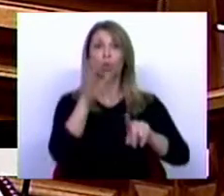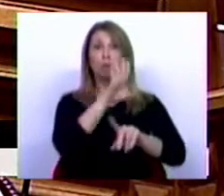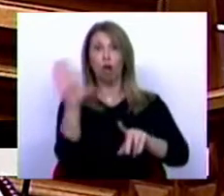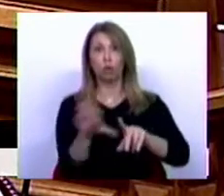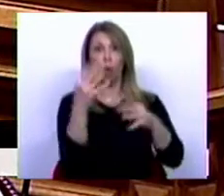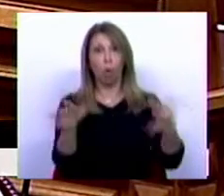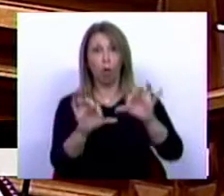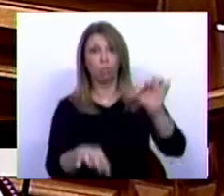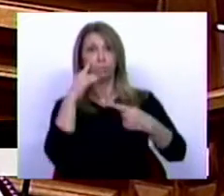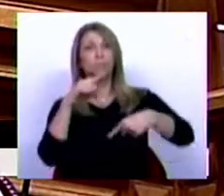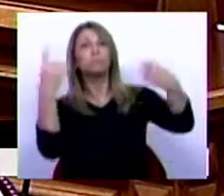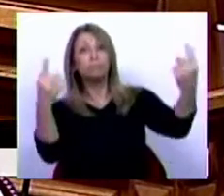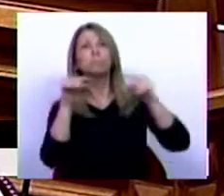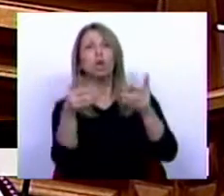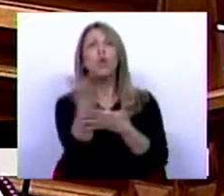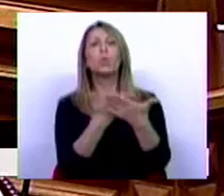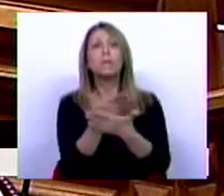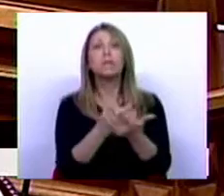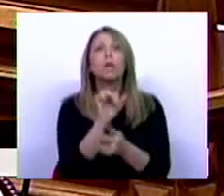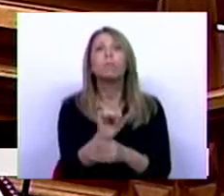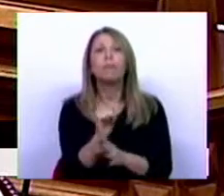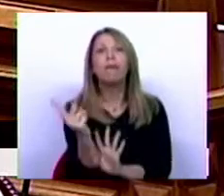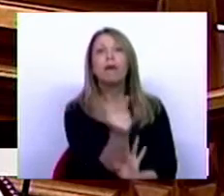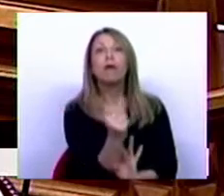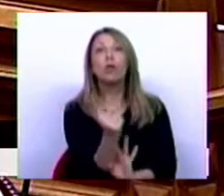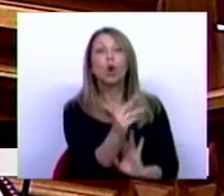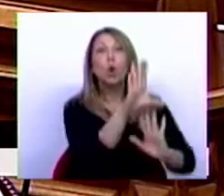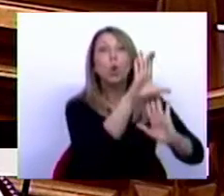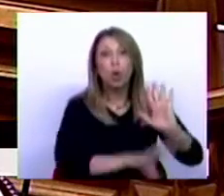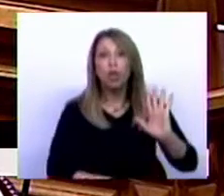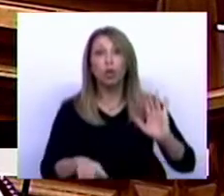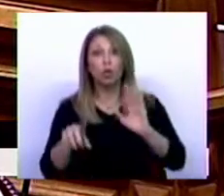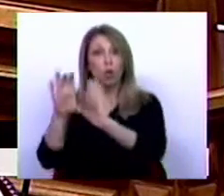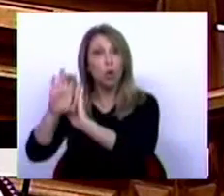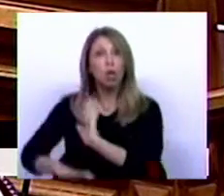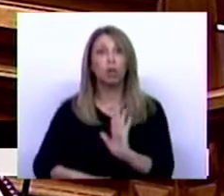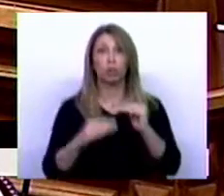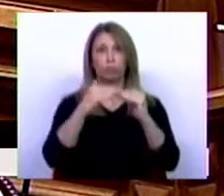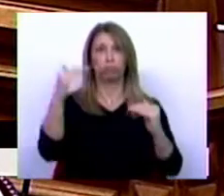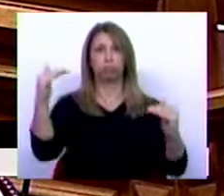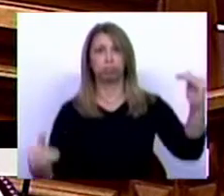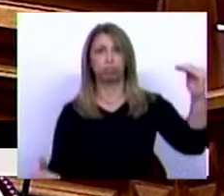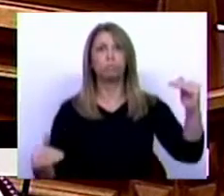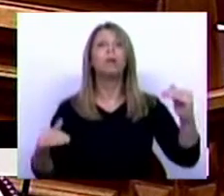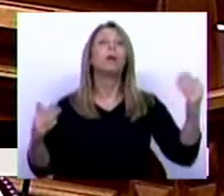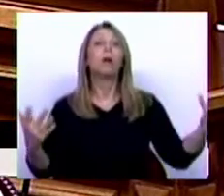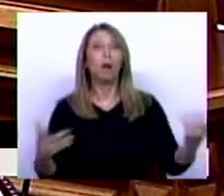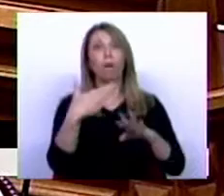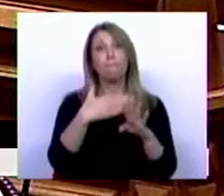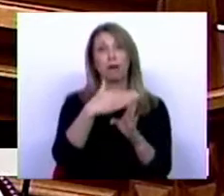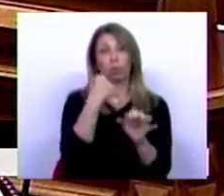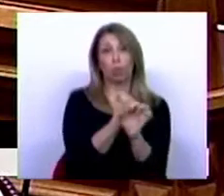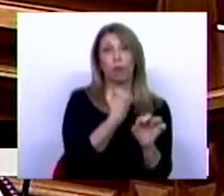negociação incide sobre uma mesa onde estão duas partes em condições desiguais, correspondendo obviamente ao trabalho, à parte e à dimensão mais